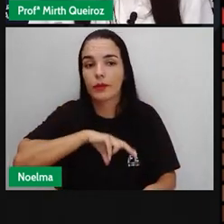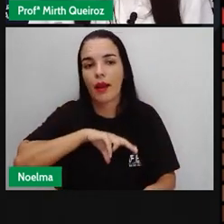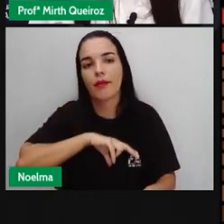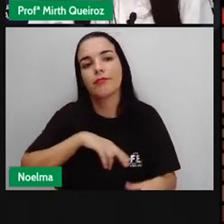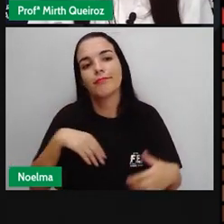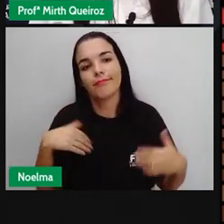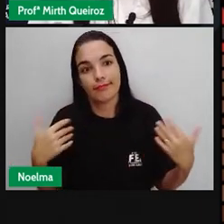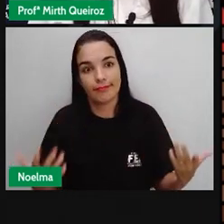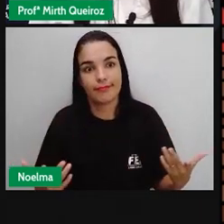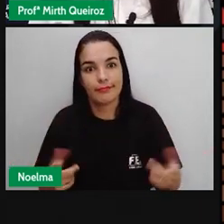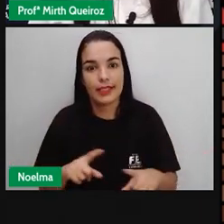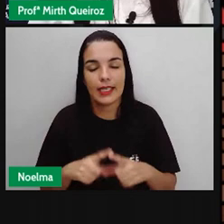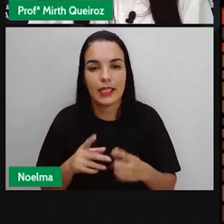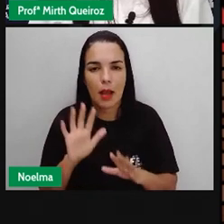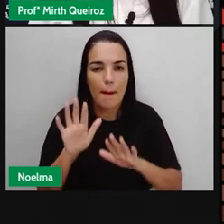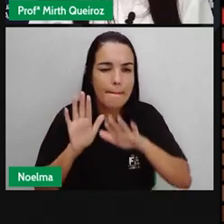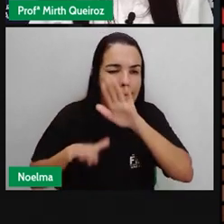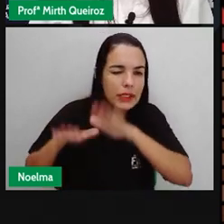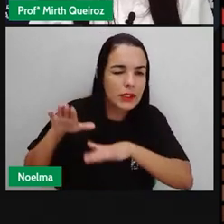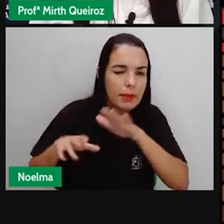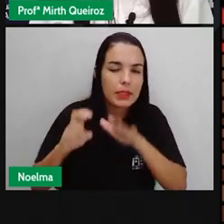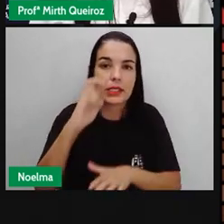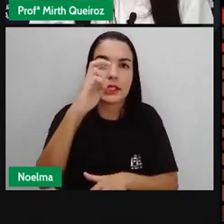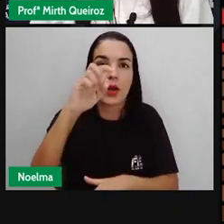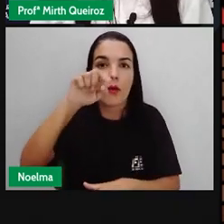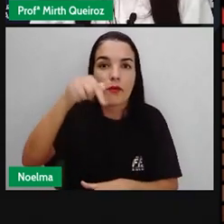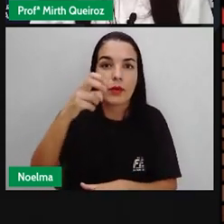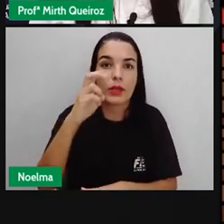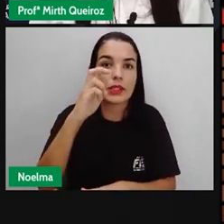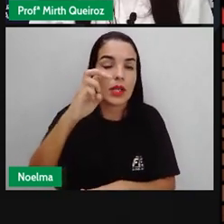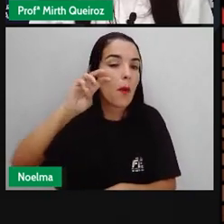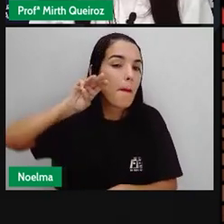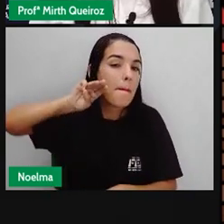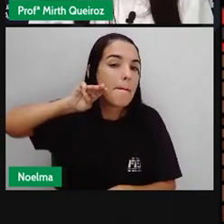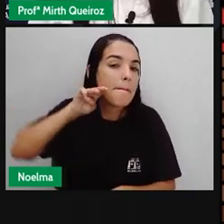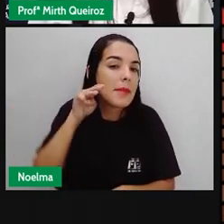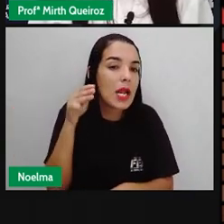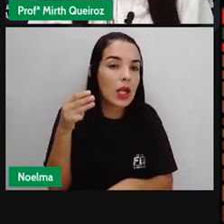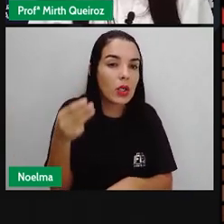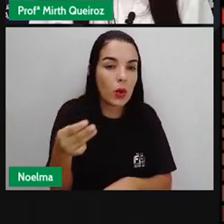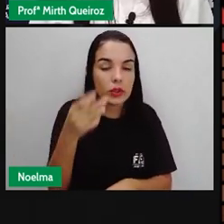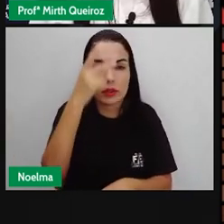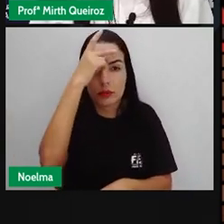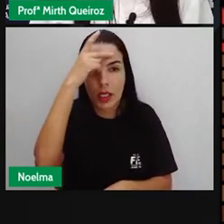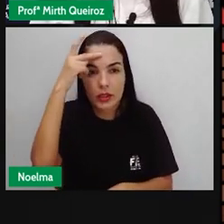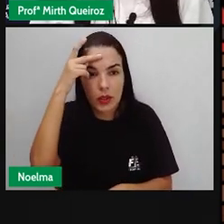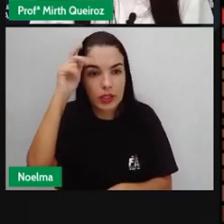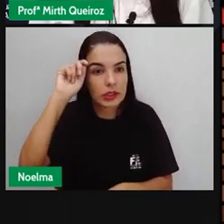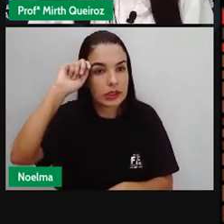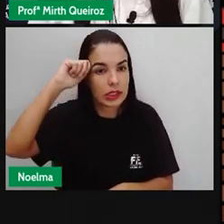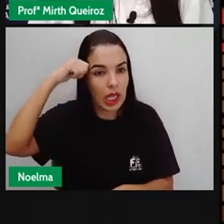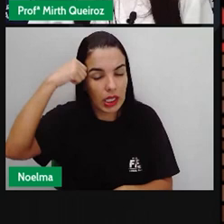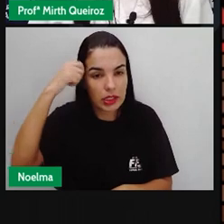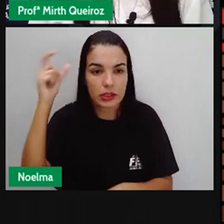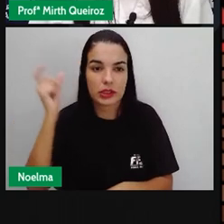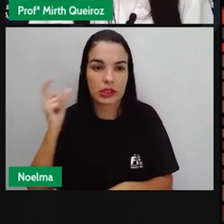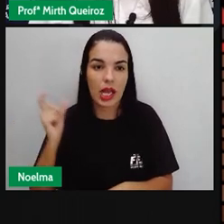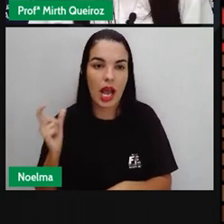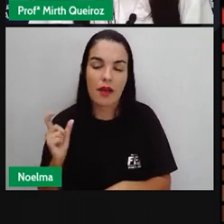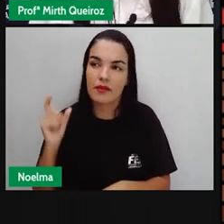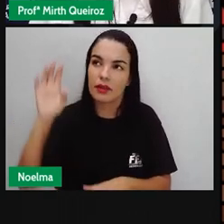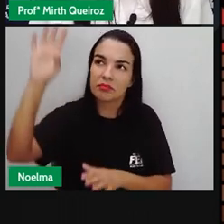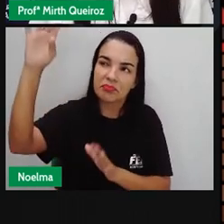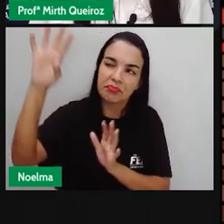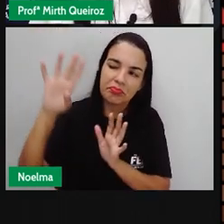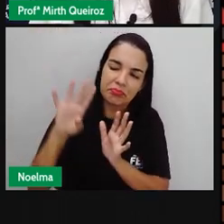Estima-se que 5,5 milhões de negros saíram da África para serem escravizados no Brasil. Desses,